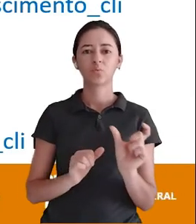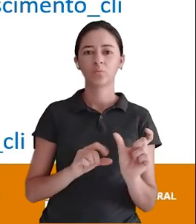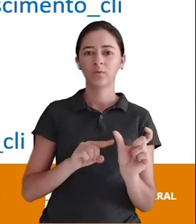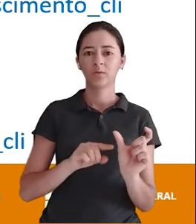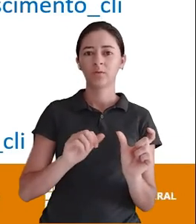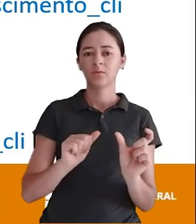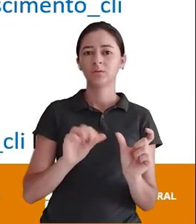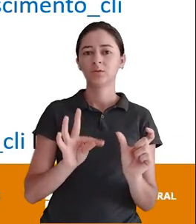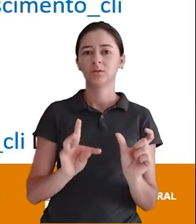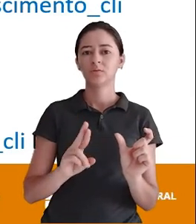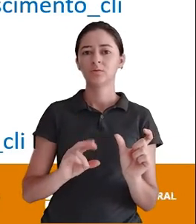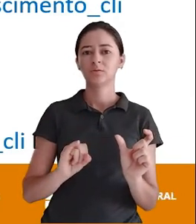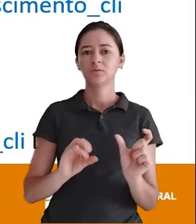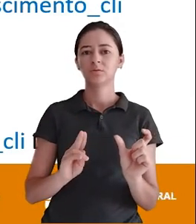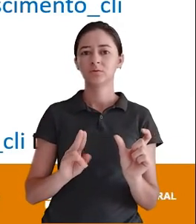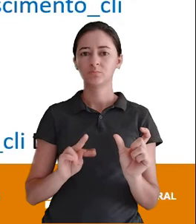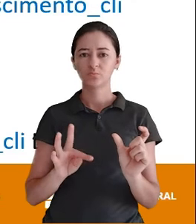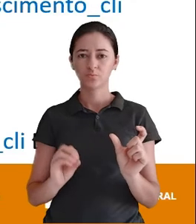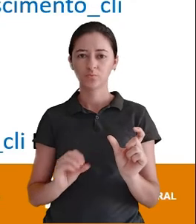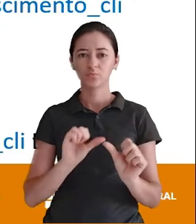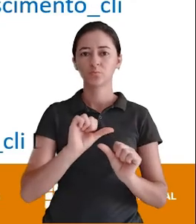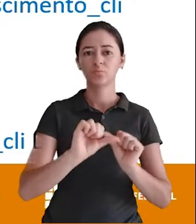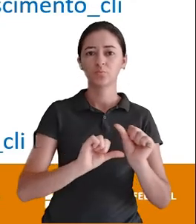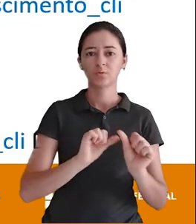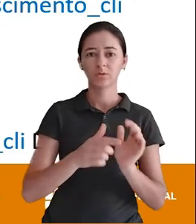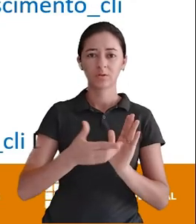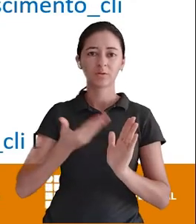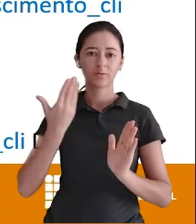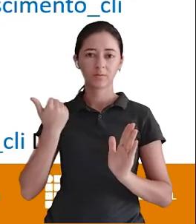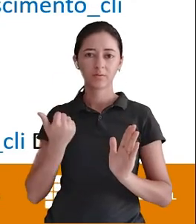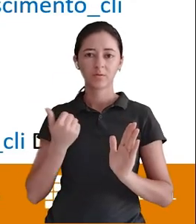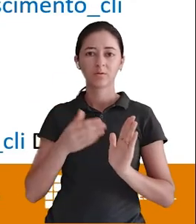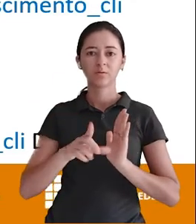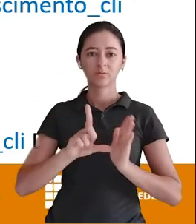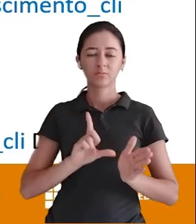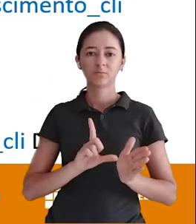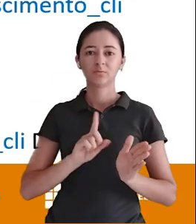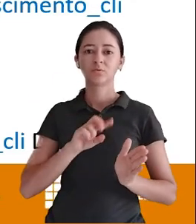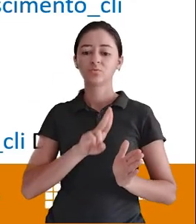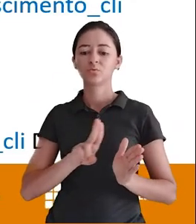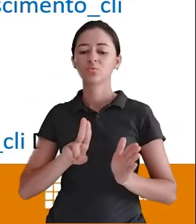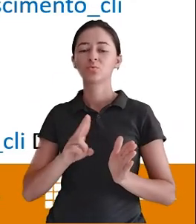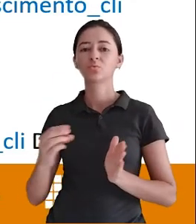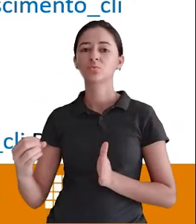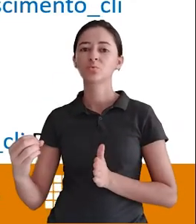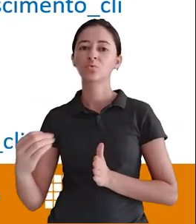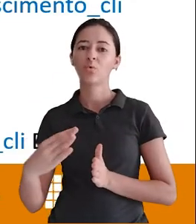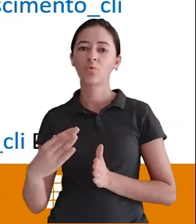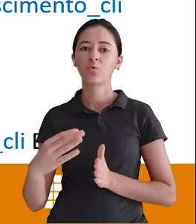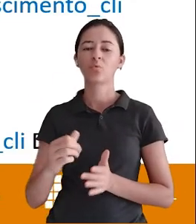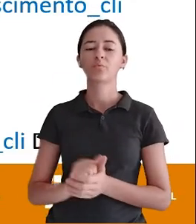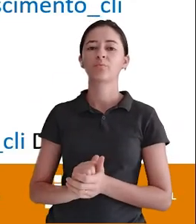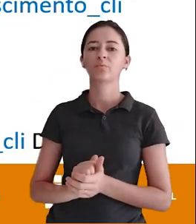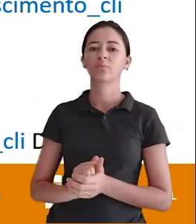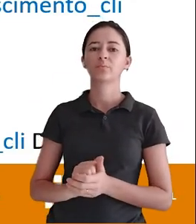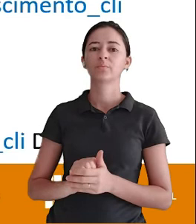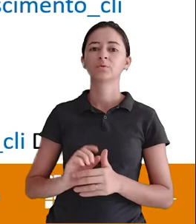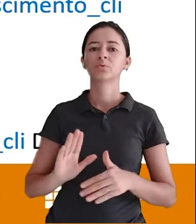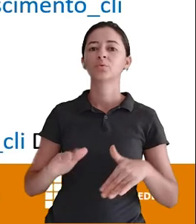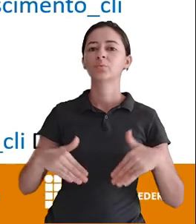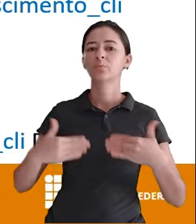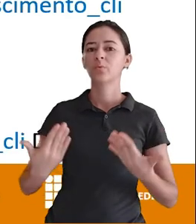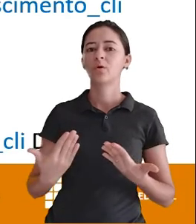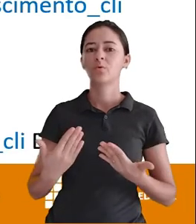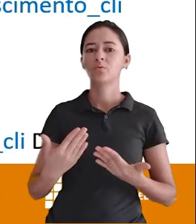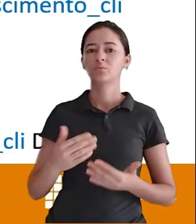AlterTable ser executado O nome do atributo Que vai ficar Esse atributo Que vai Vai ficar nesse atributo Após executar esse comando